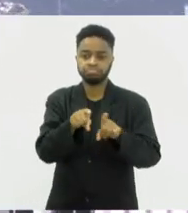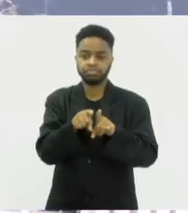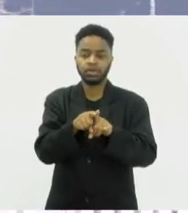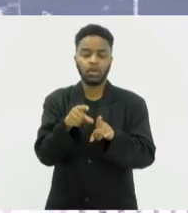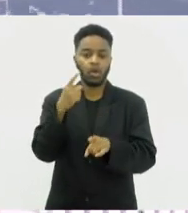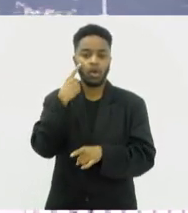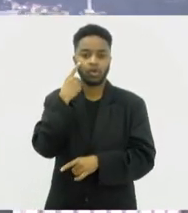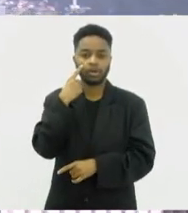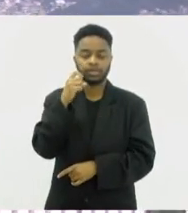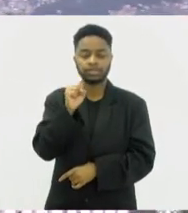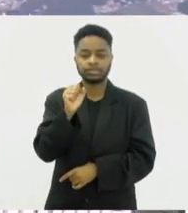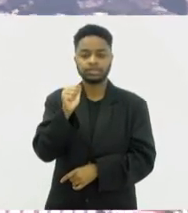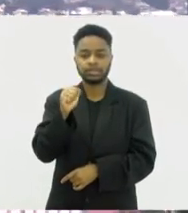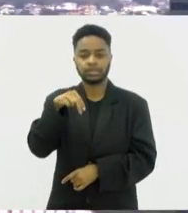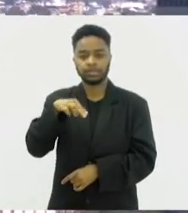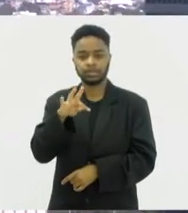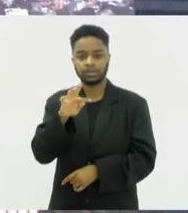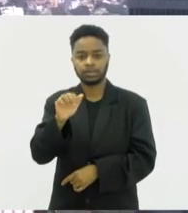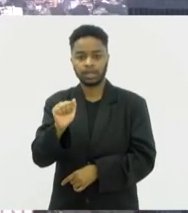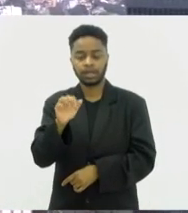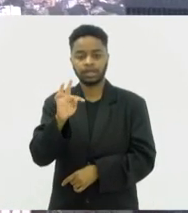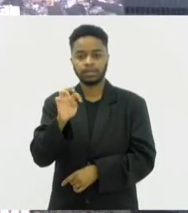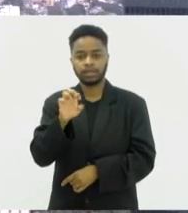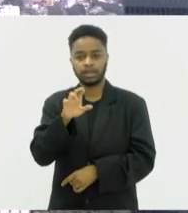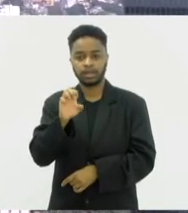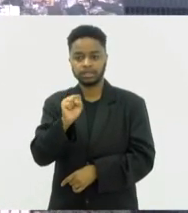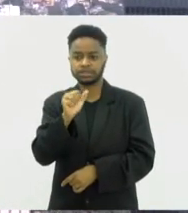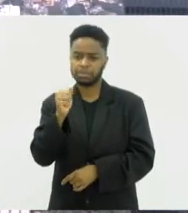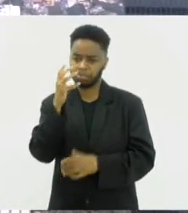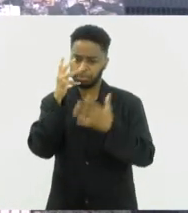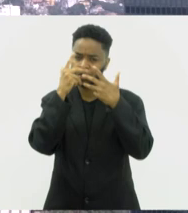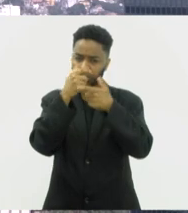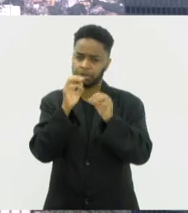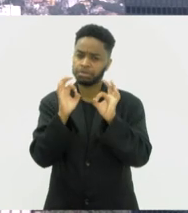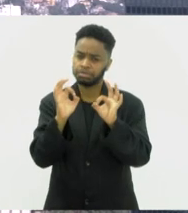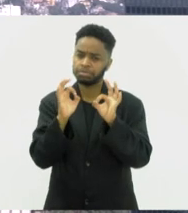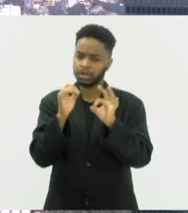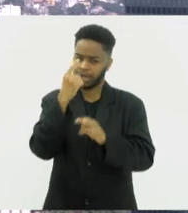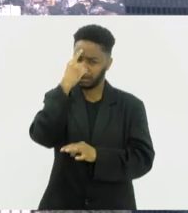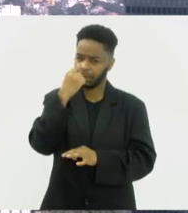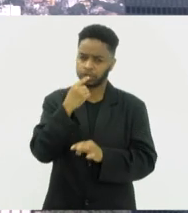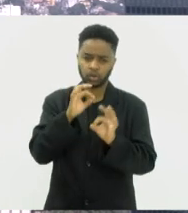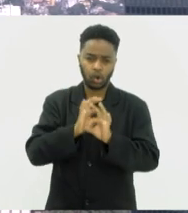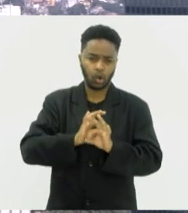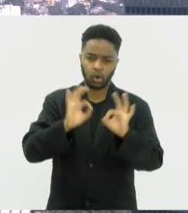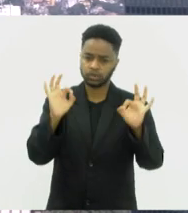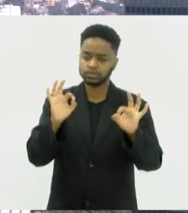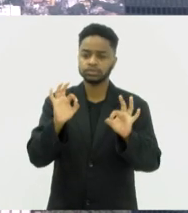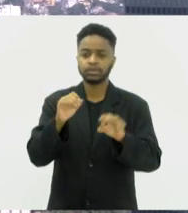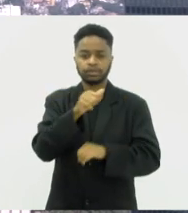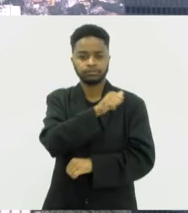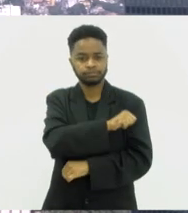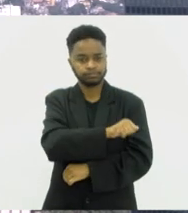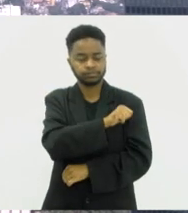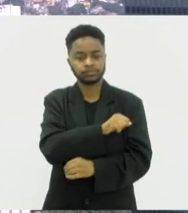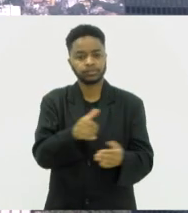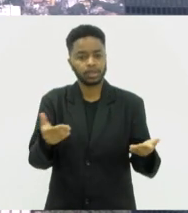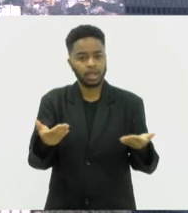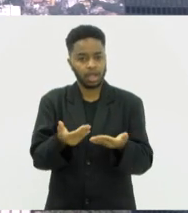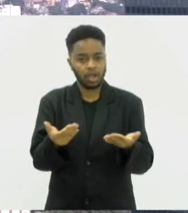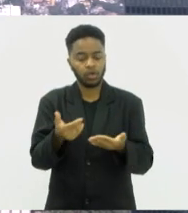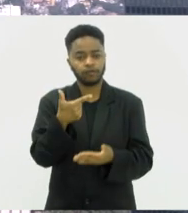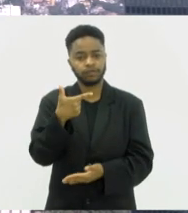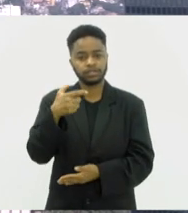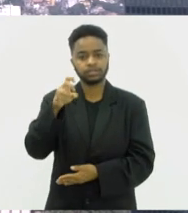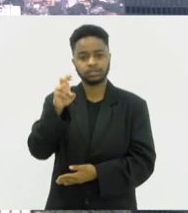Santa Tereza lá ao fundo. Muito bonito, por sinal. Belas imagens do Luiz Augusto, Rio de Janeiro, que está nesse momento fazendo